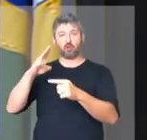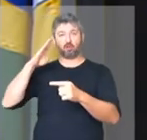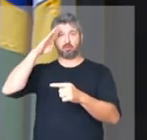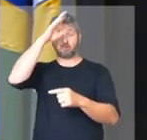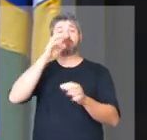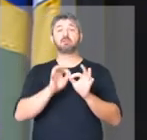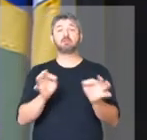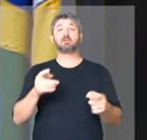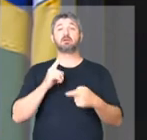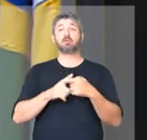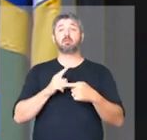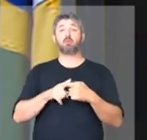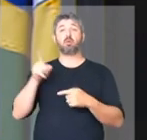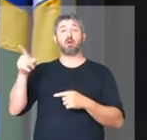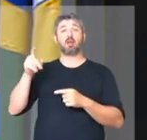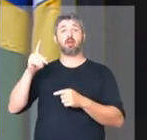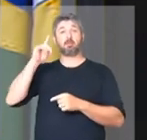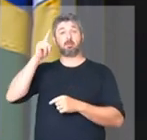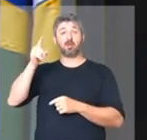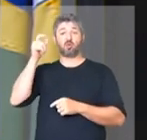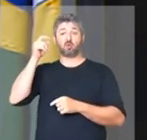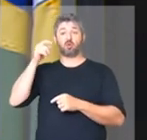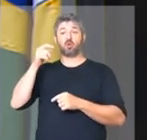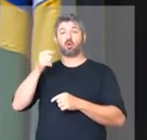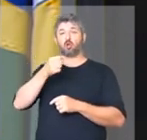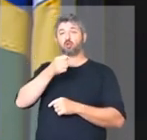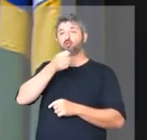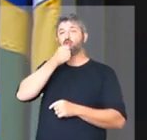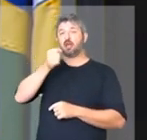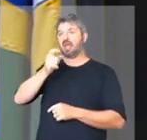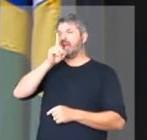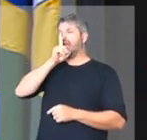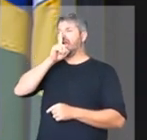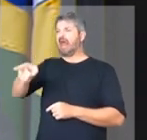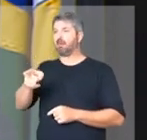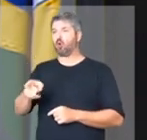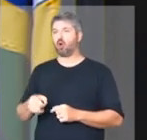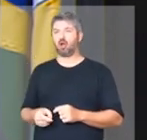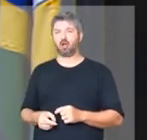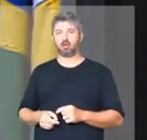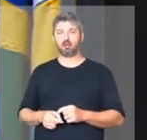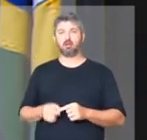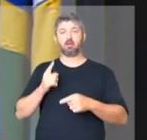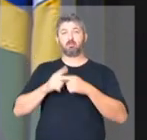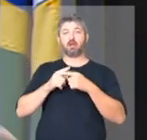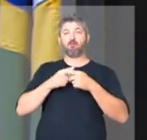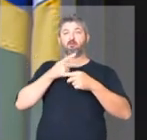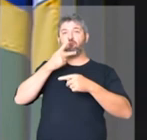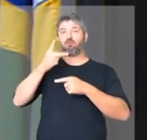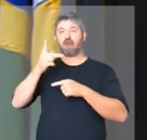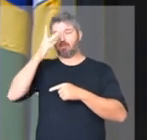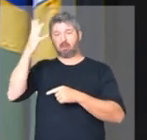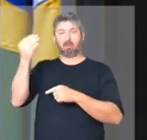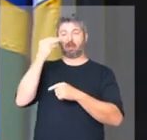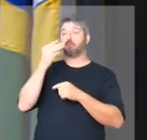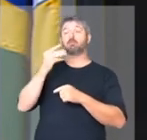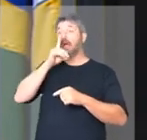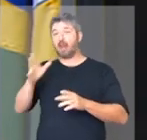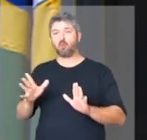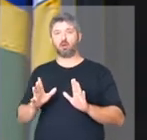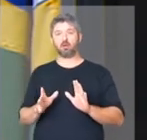porque ele manda uma jornalista, um jornalista calar a boca enquanto está sendo interrompido. E vale destacar